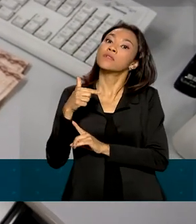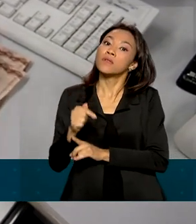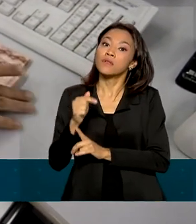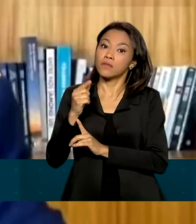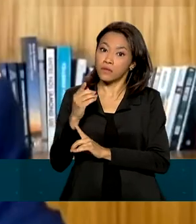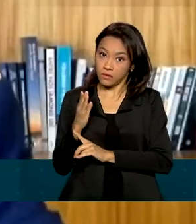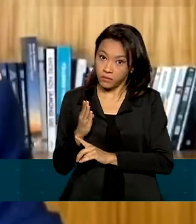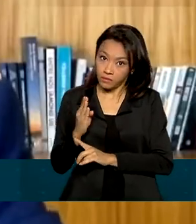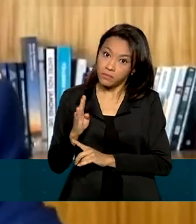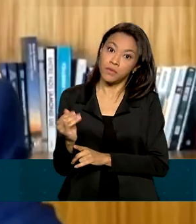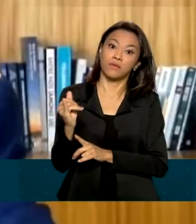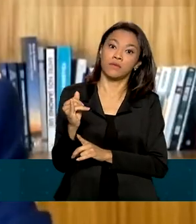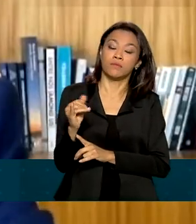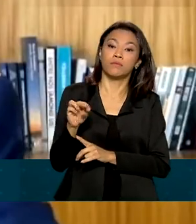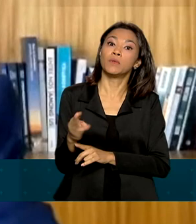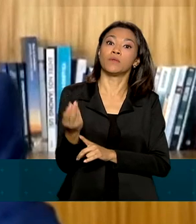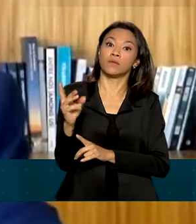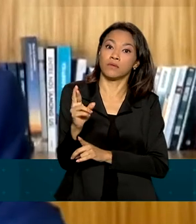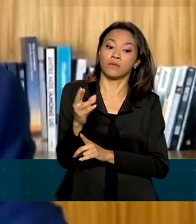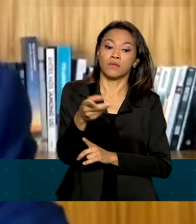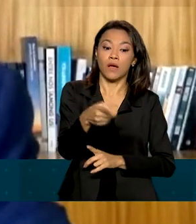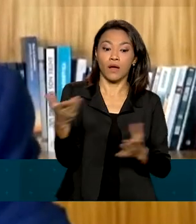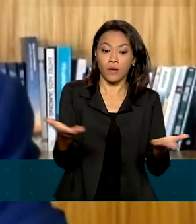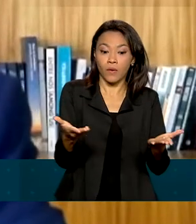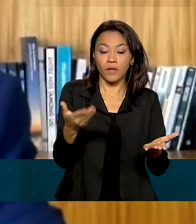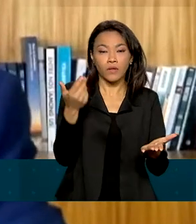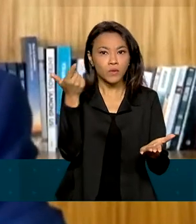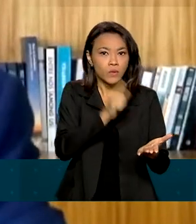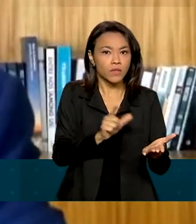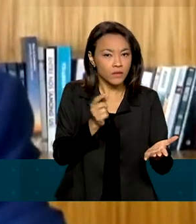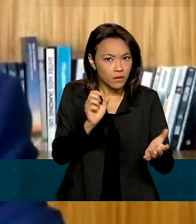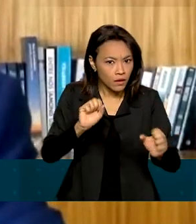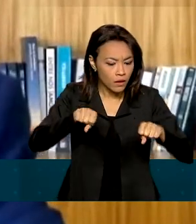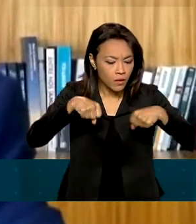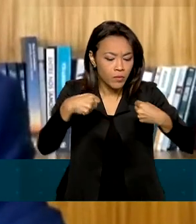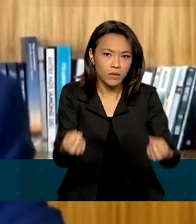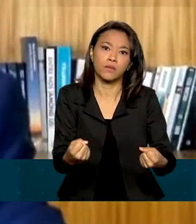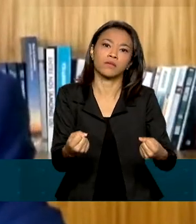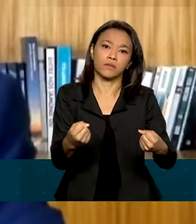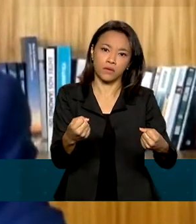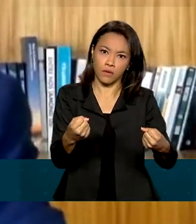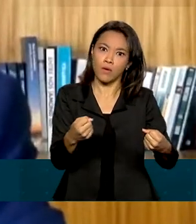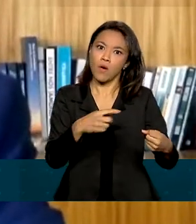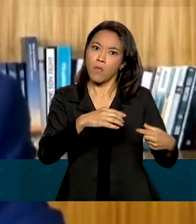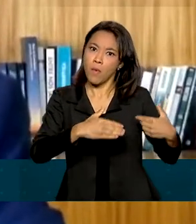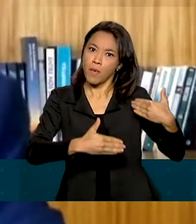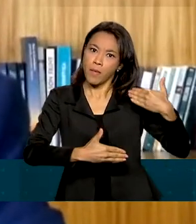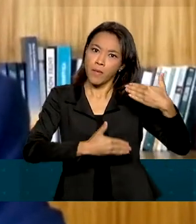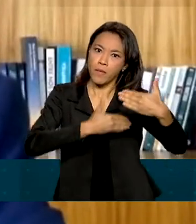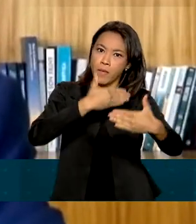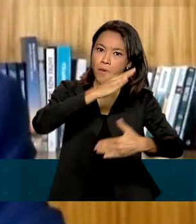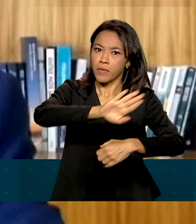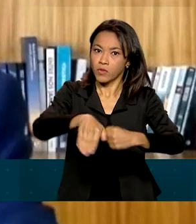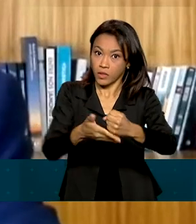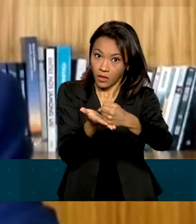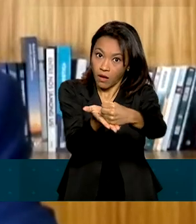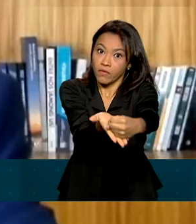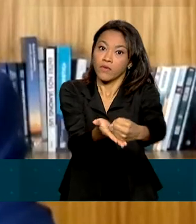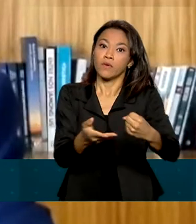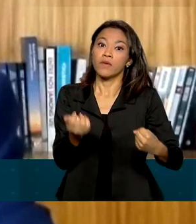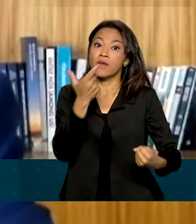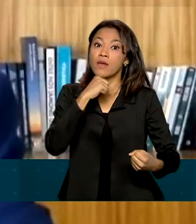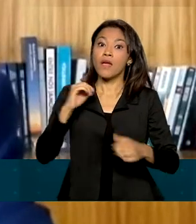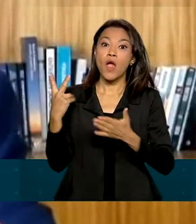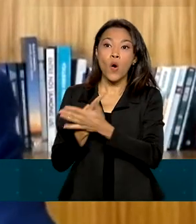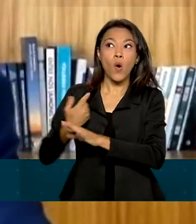Nós estamos, então, transformando uma recuperação cíclica numa retomada de crescimento sustentável. E quem errou as